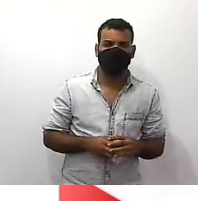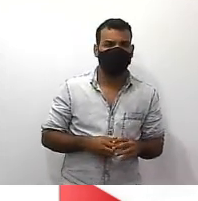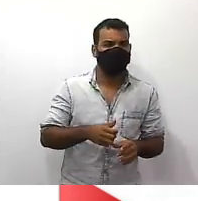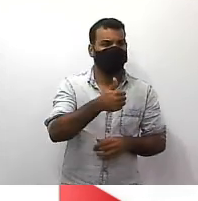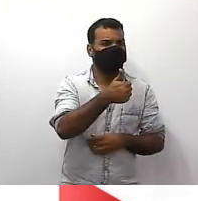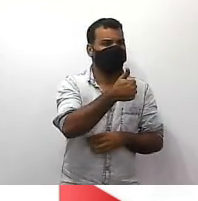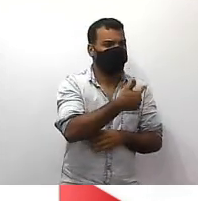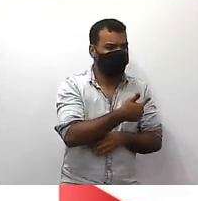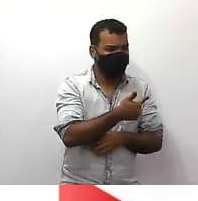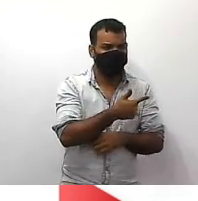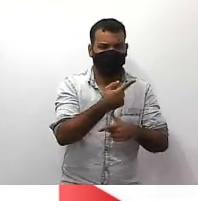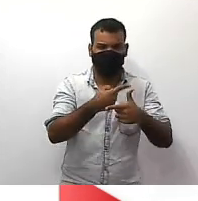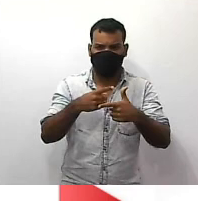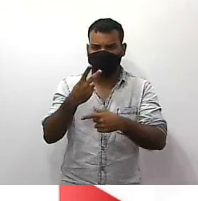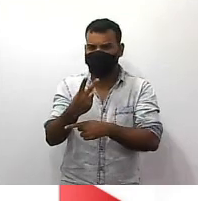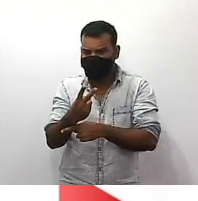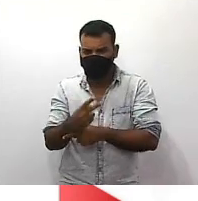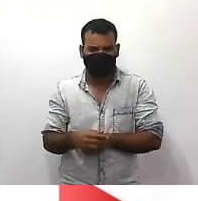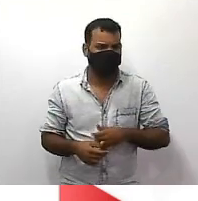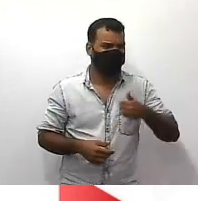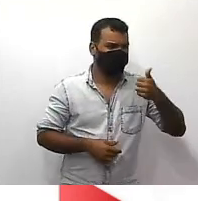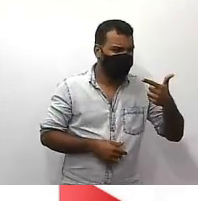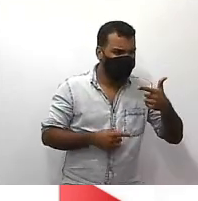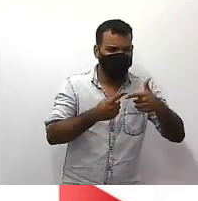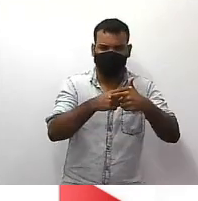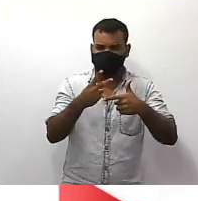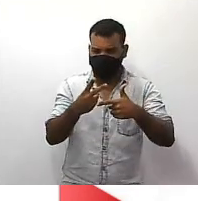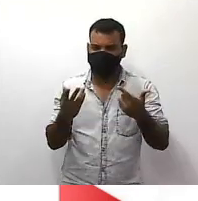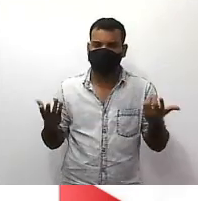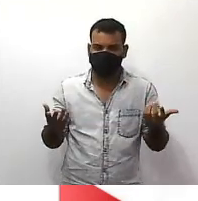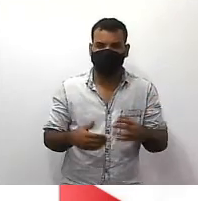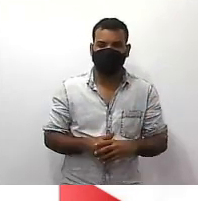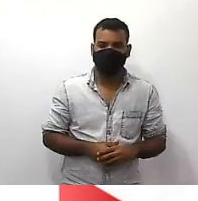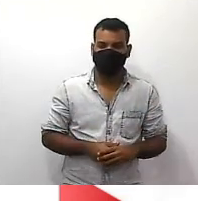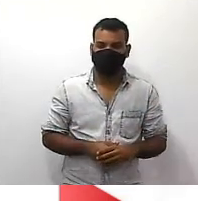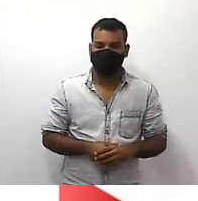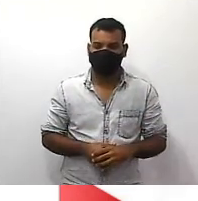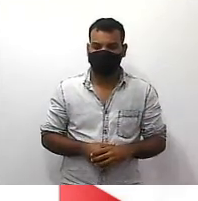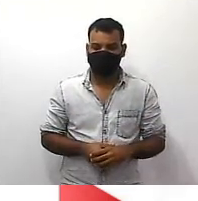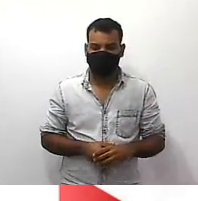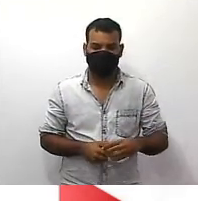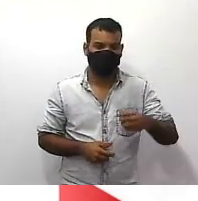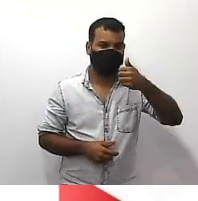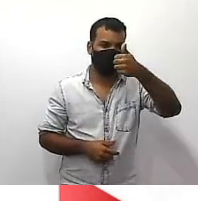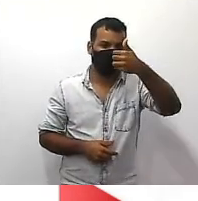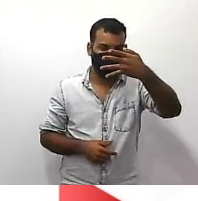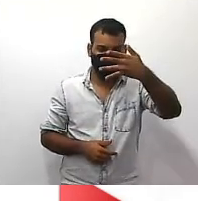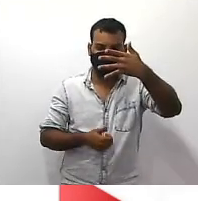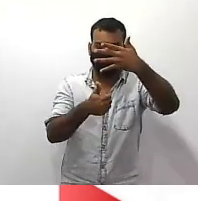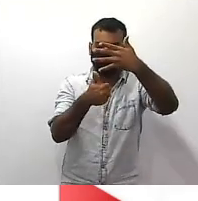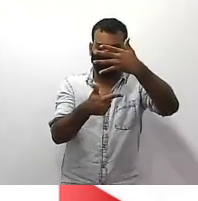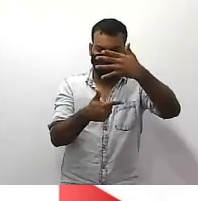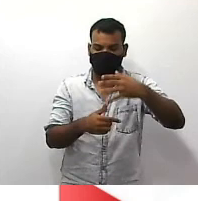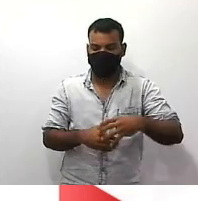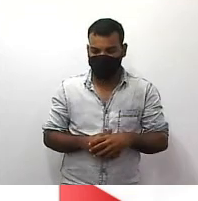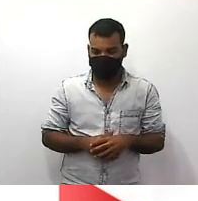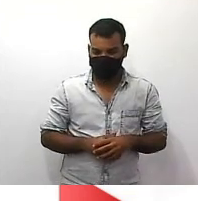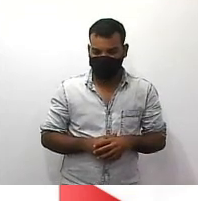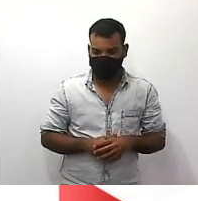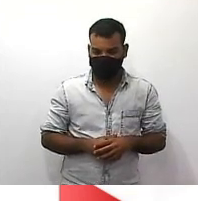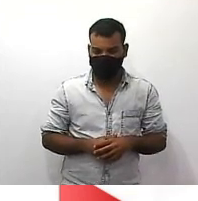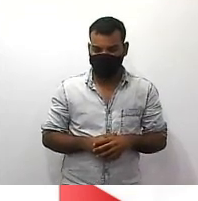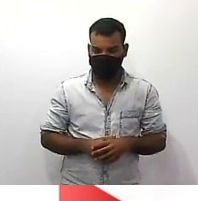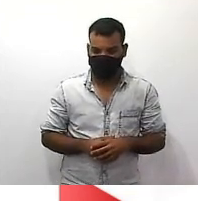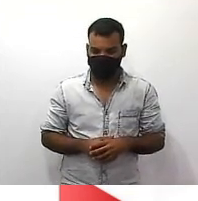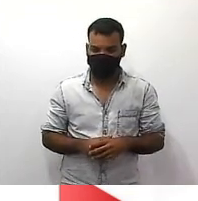2 12 dividido por 2 então vamos lá 14 e 12 divididos por 2 7